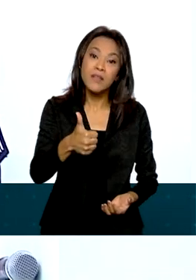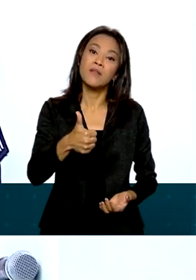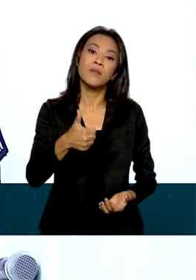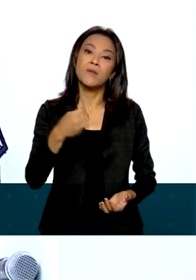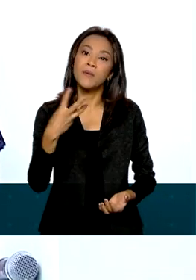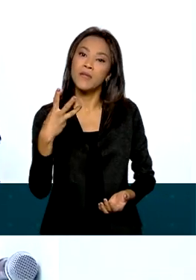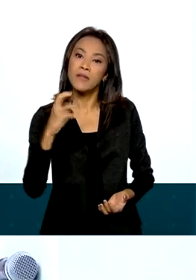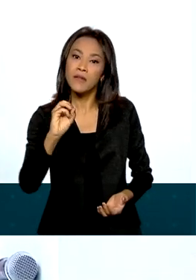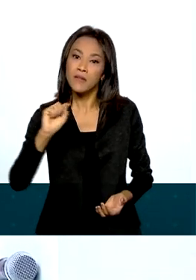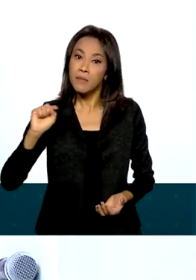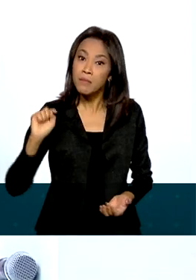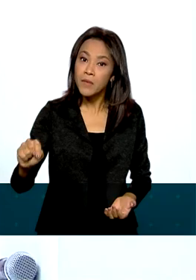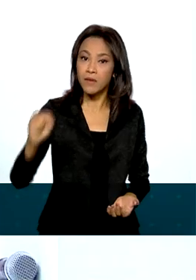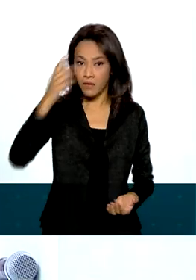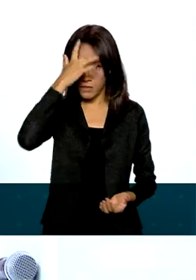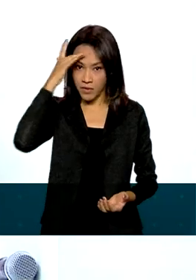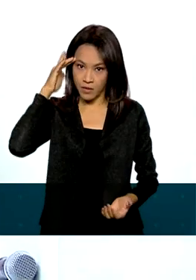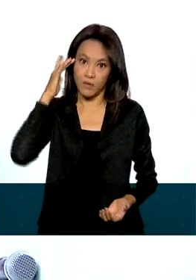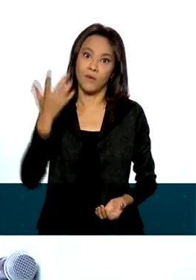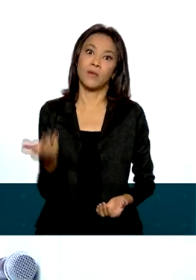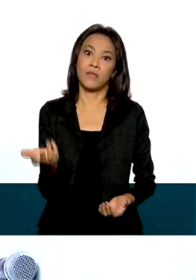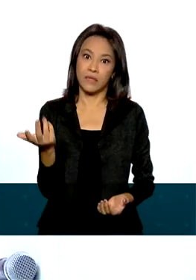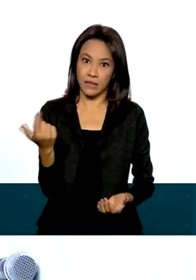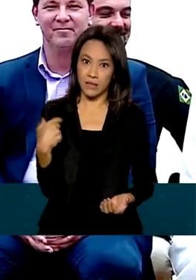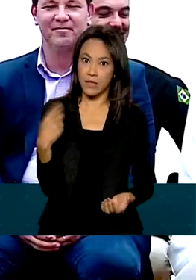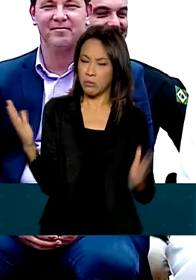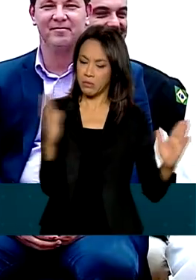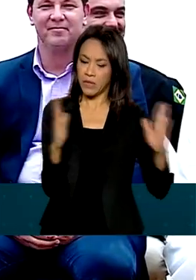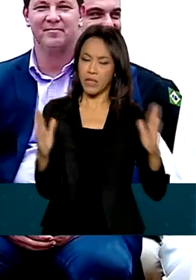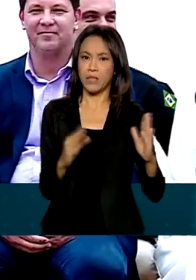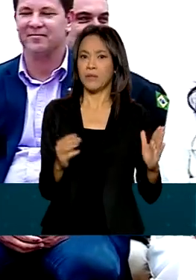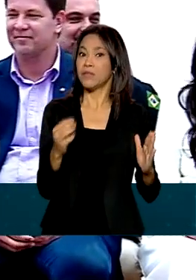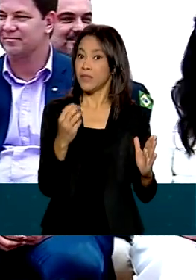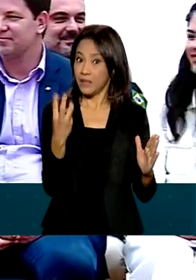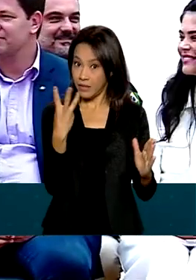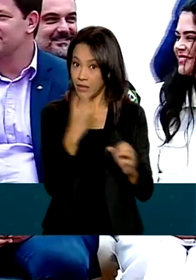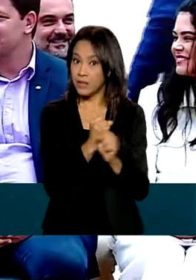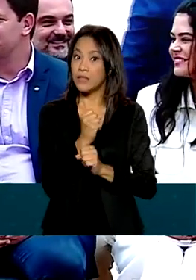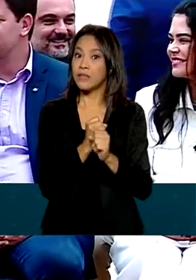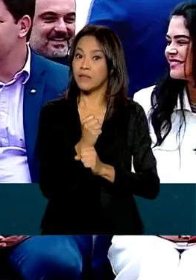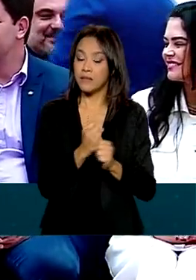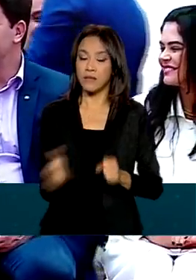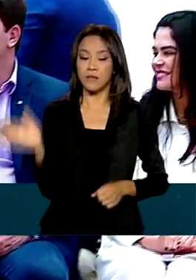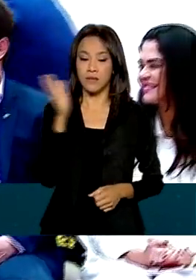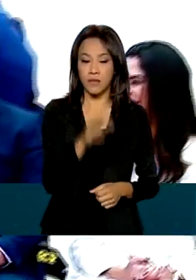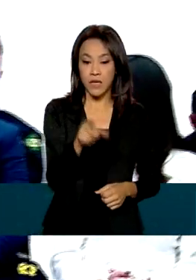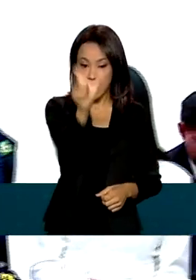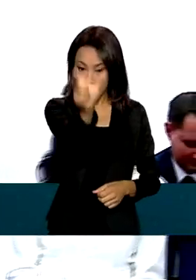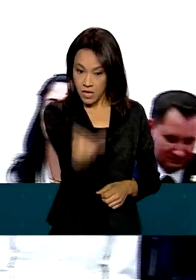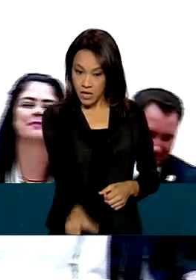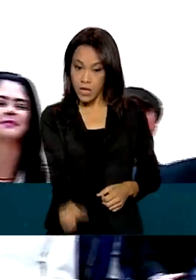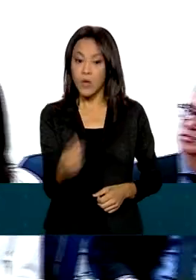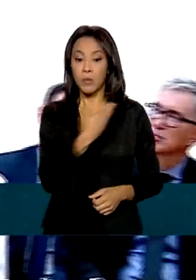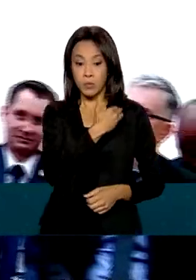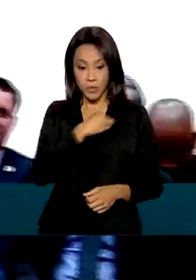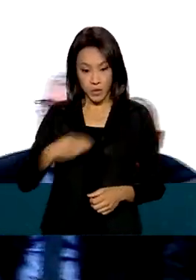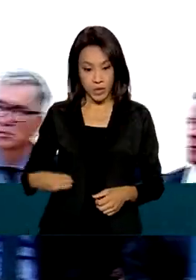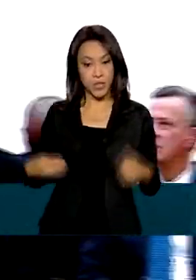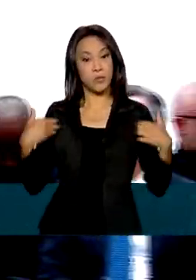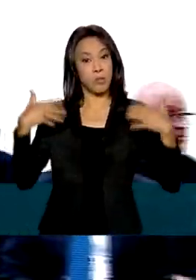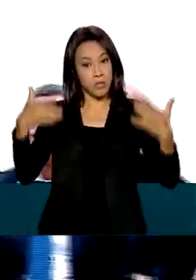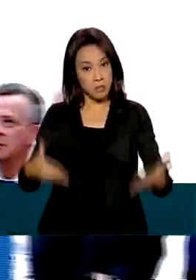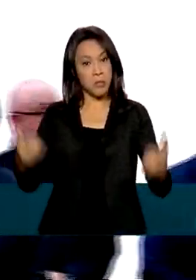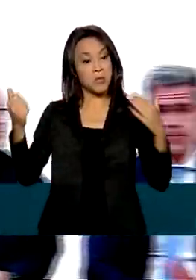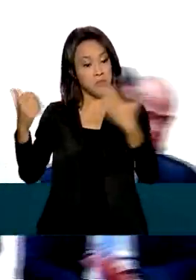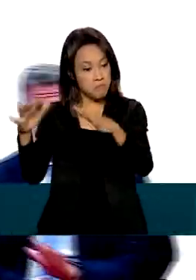num período de apenas três anos. O ministro Anderson Torres participou do evento e elogiou o trabalho